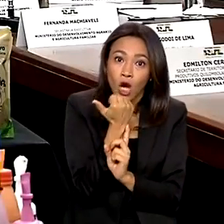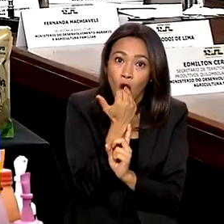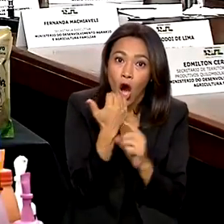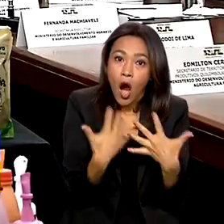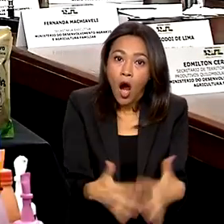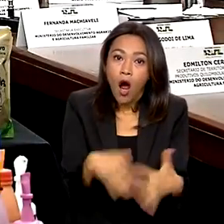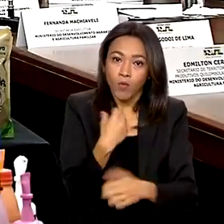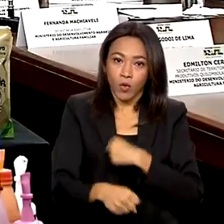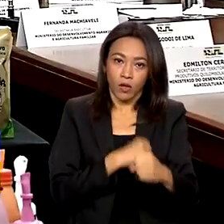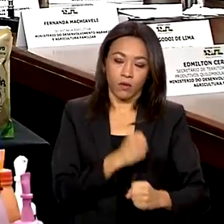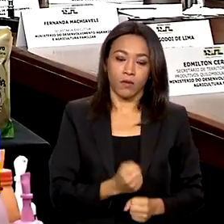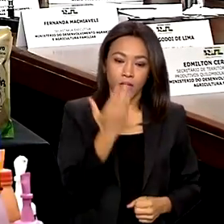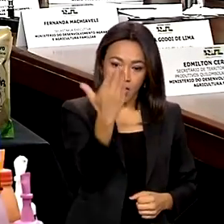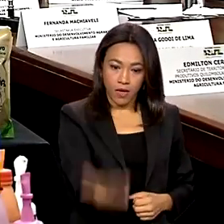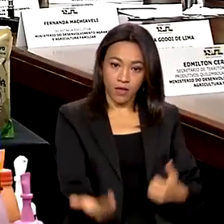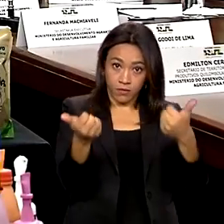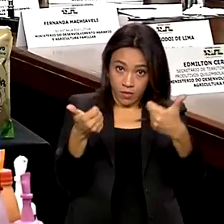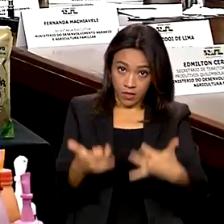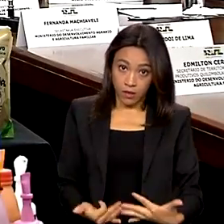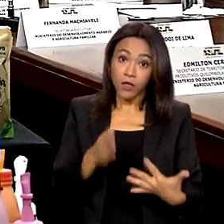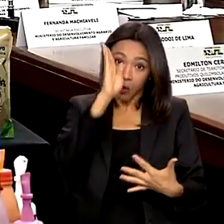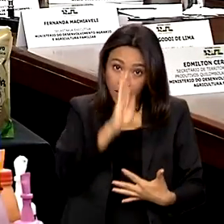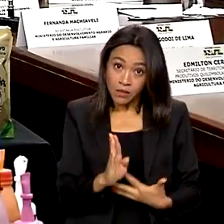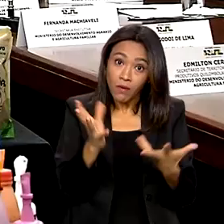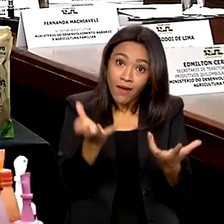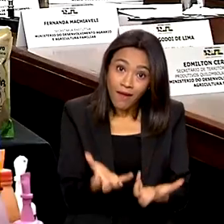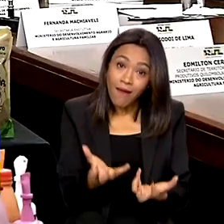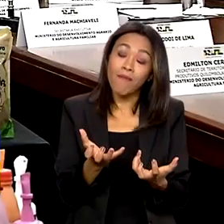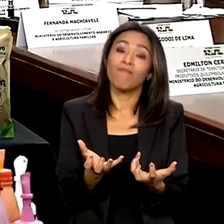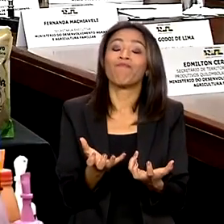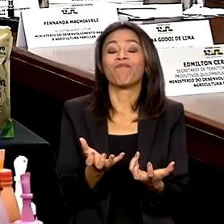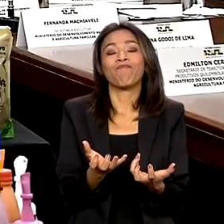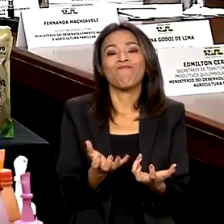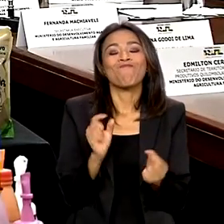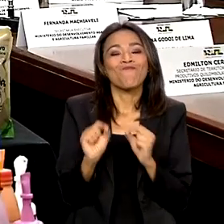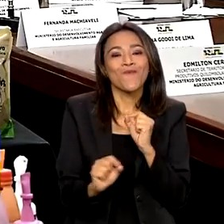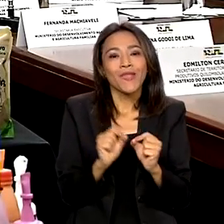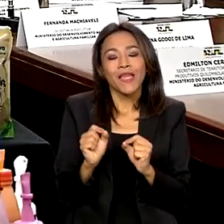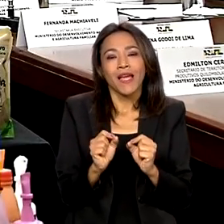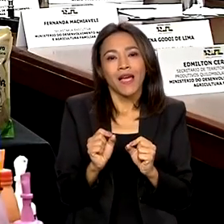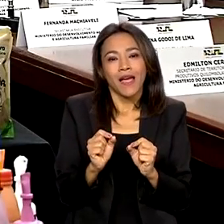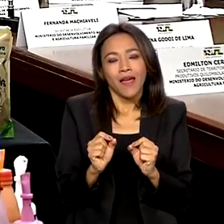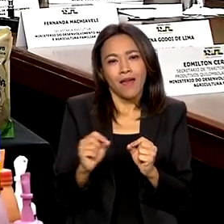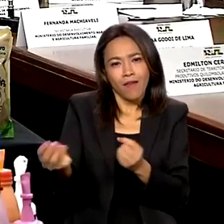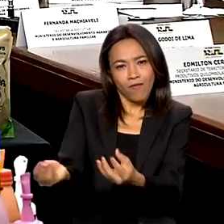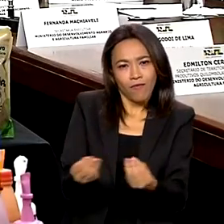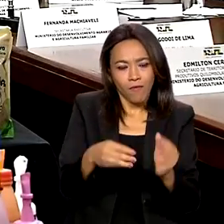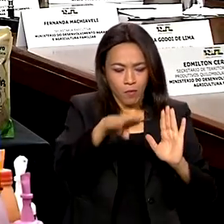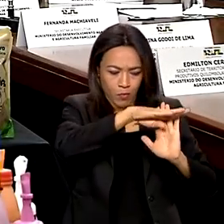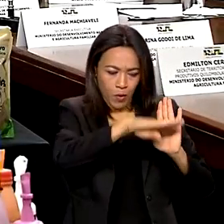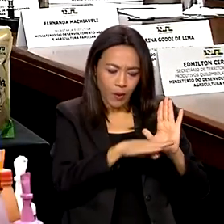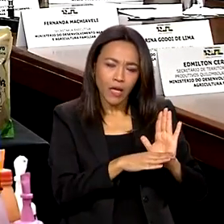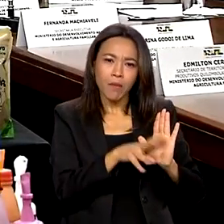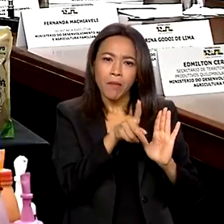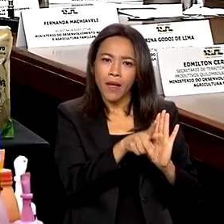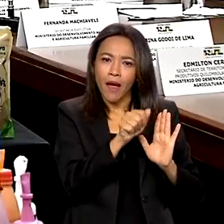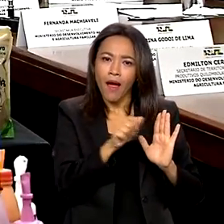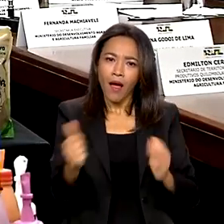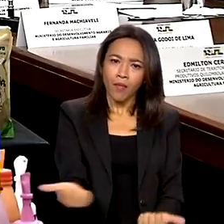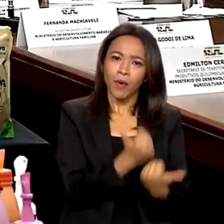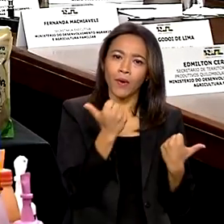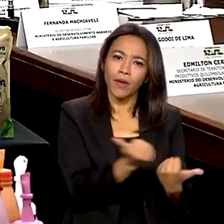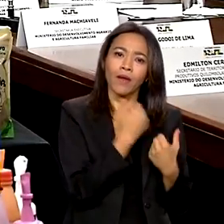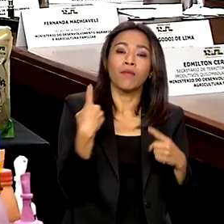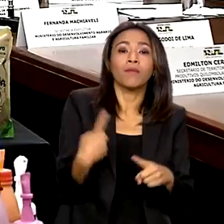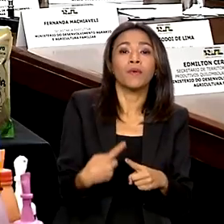fornecer alimentos para o PAA e esse é o Brasil real, porque 70